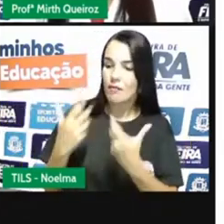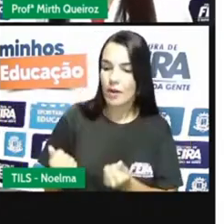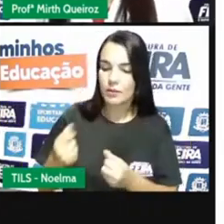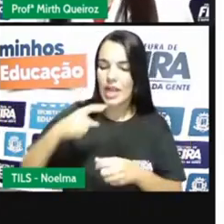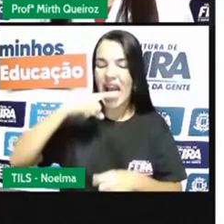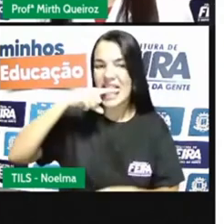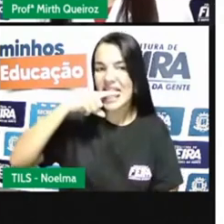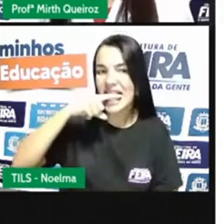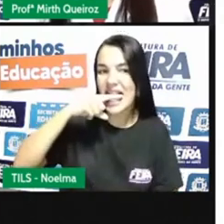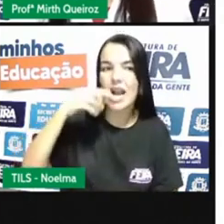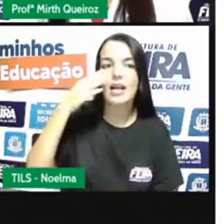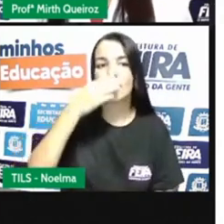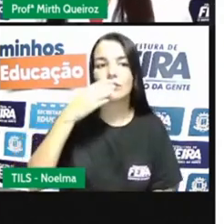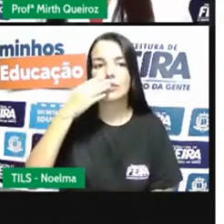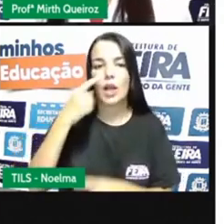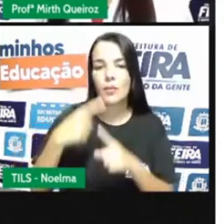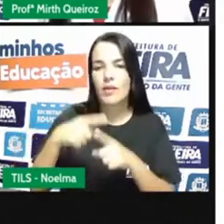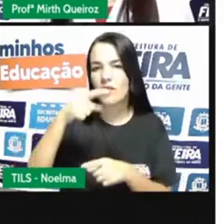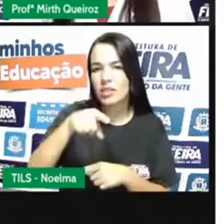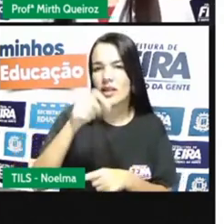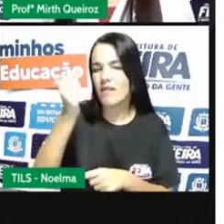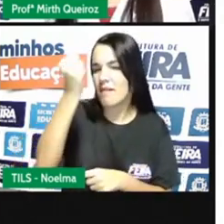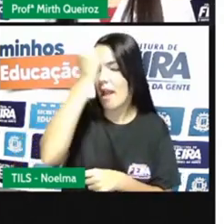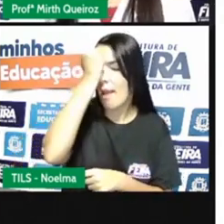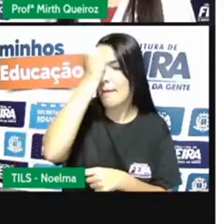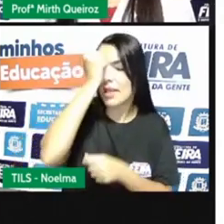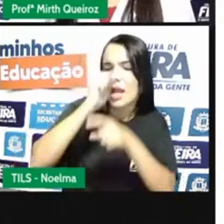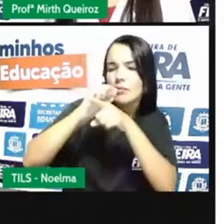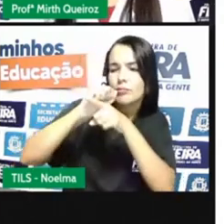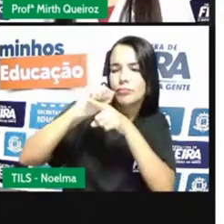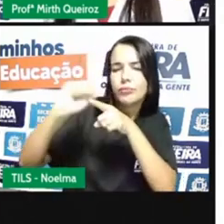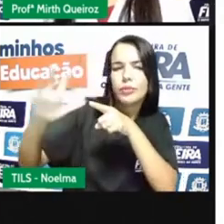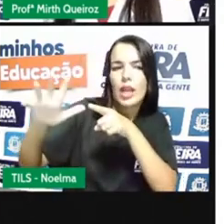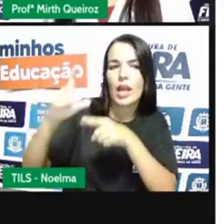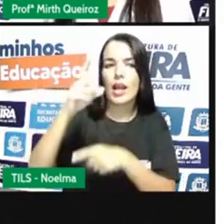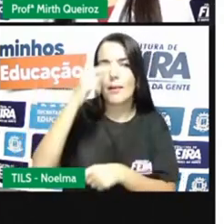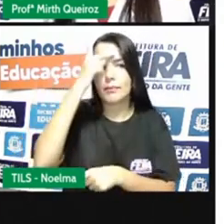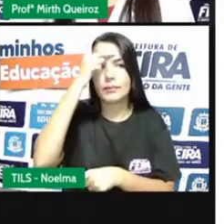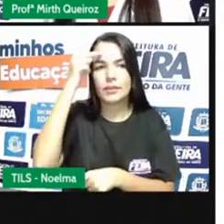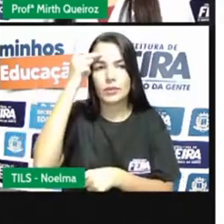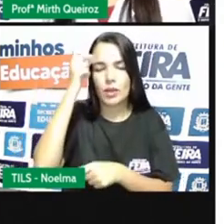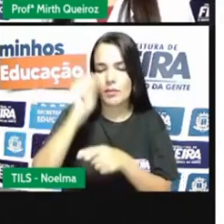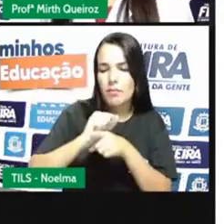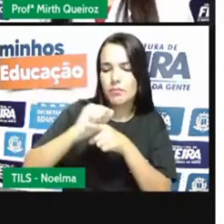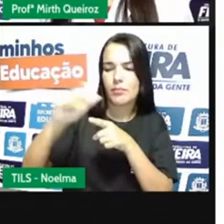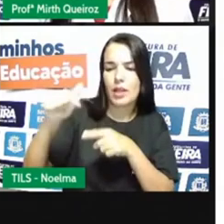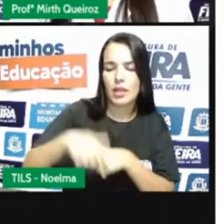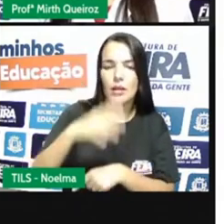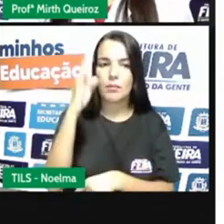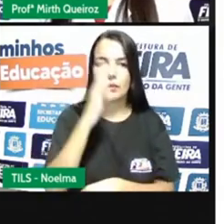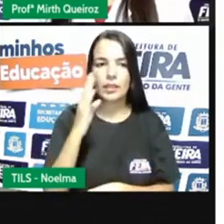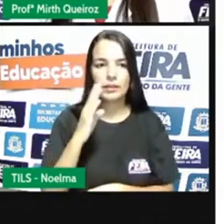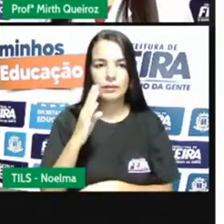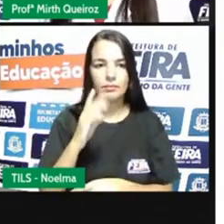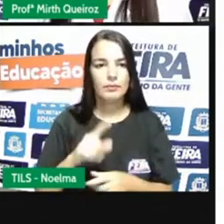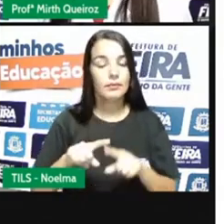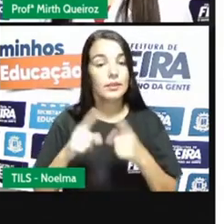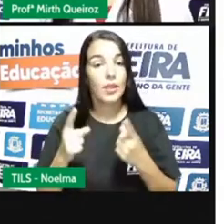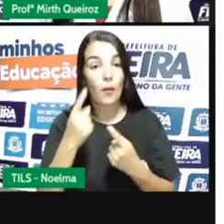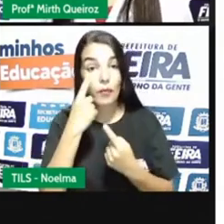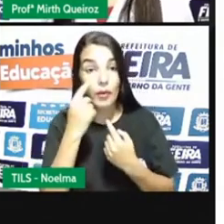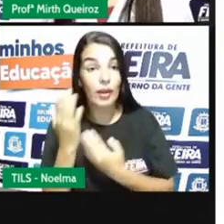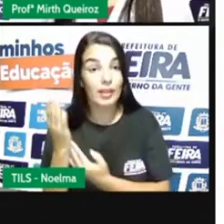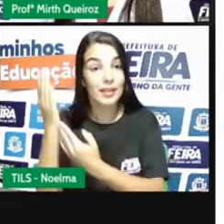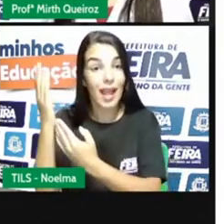arrepender de nos terem expulsado. Aí nós temos uma chart que representa bem esse momento, né?